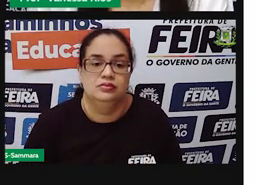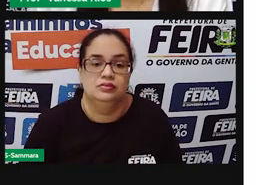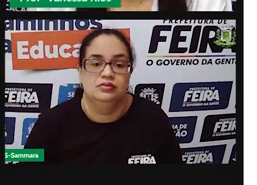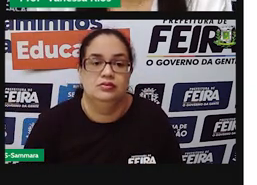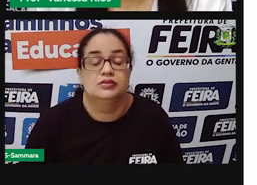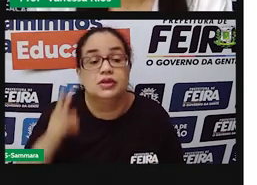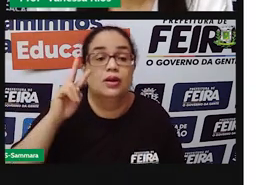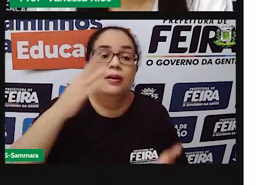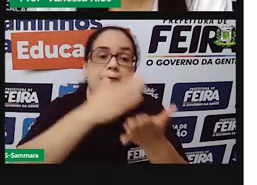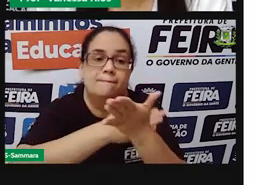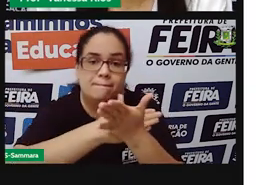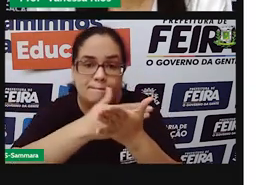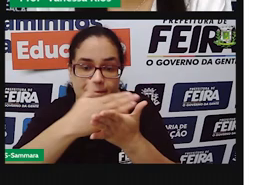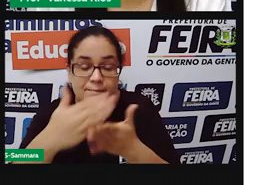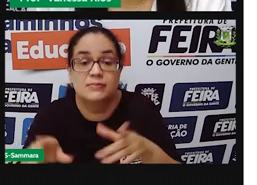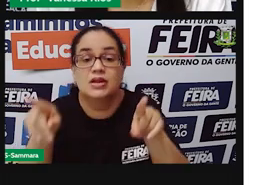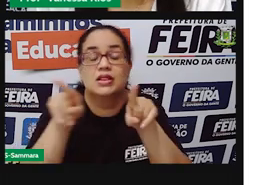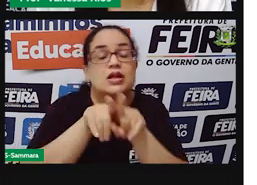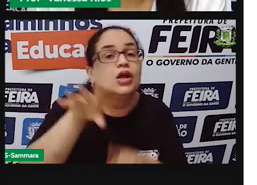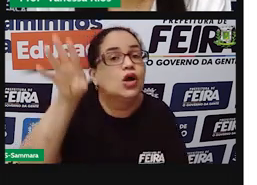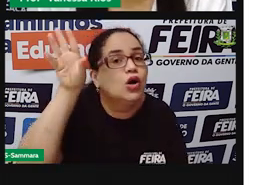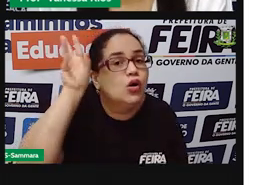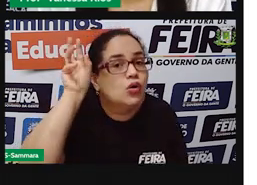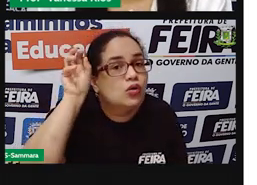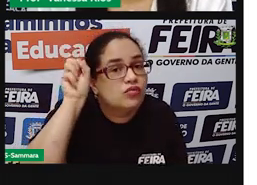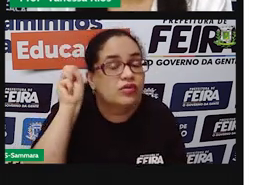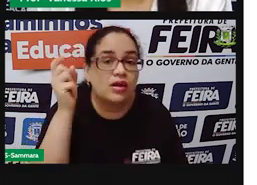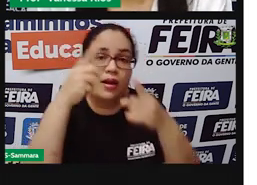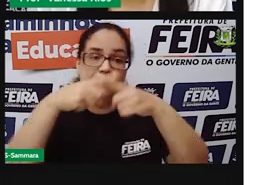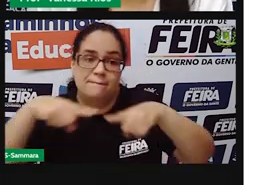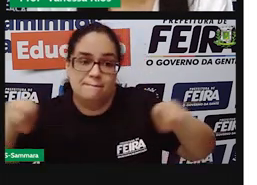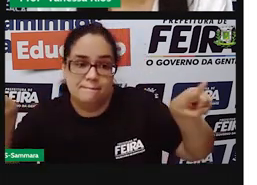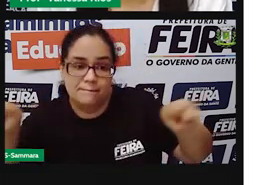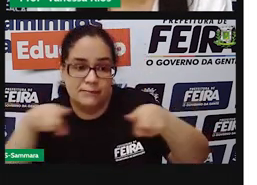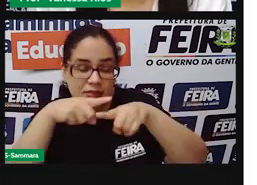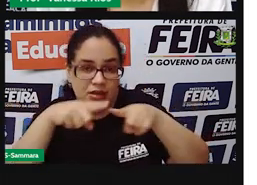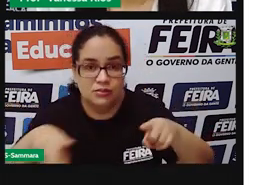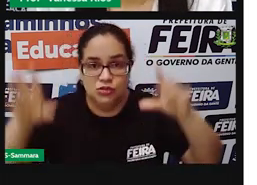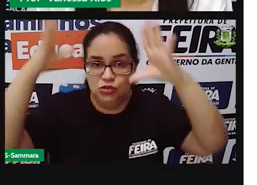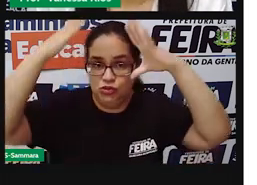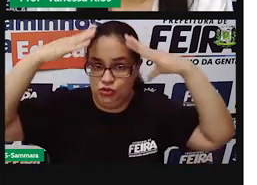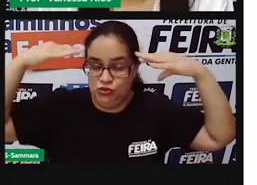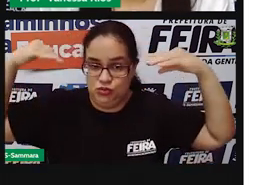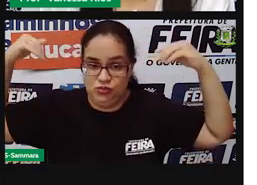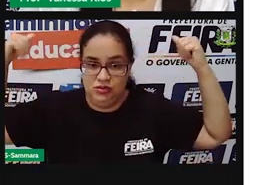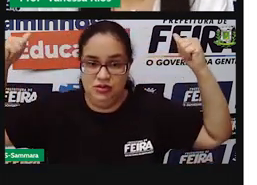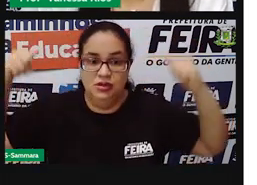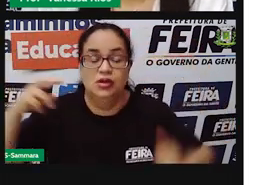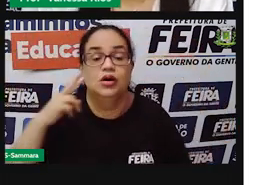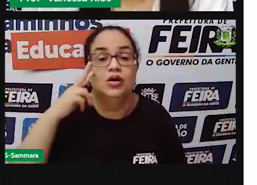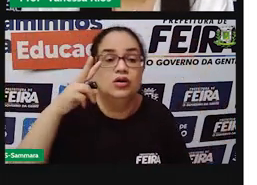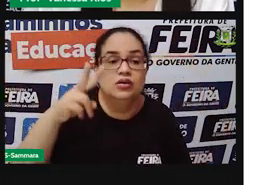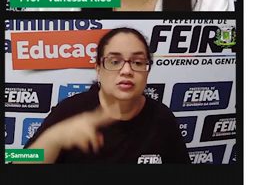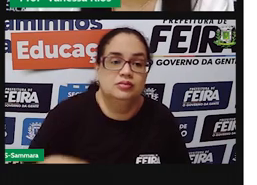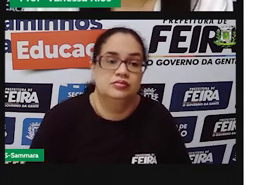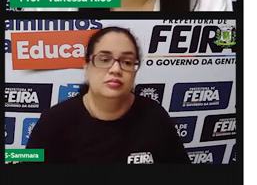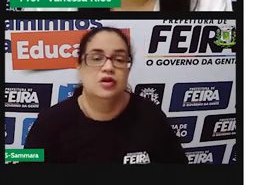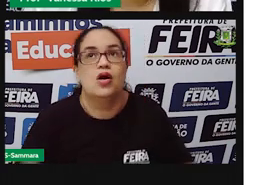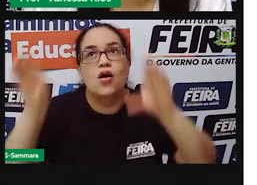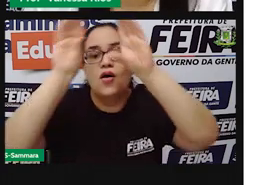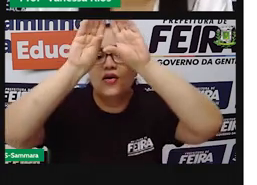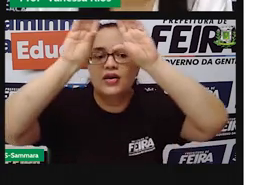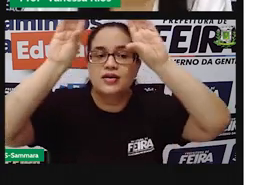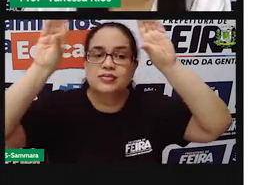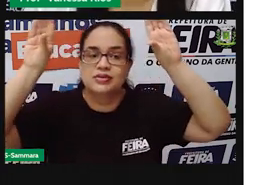Para começar, então, a gente vai ouvir, então, a música de Luiz Gonzaga. Vamos lá? Olha para o